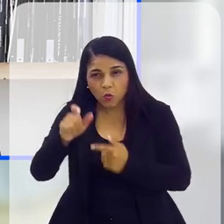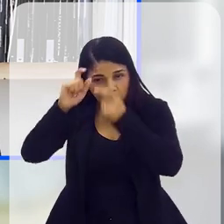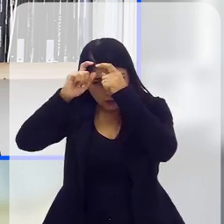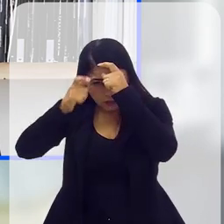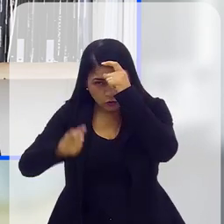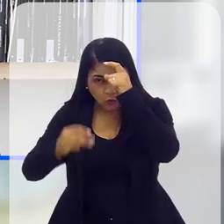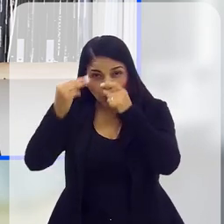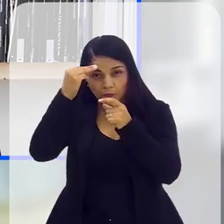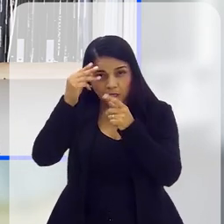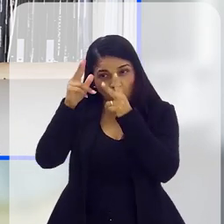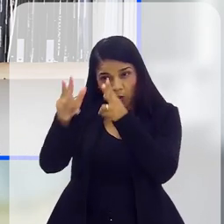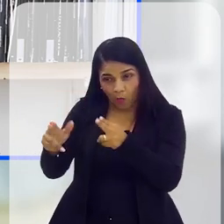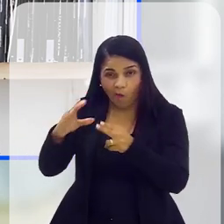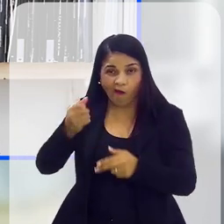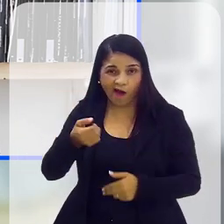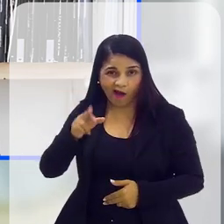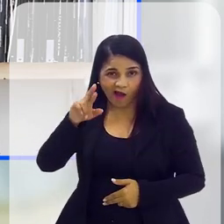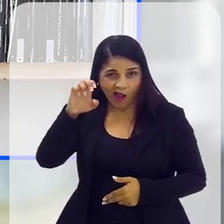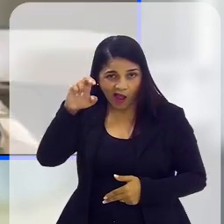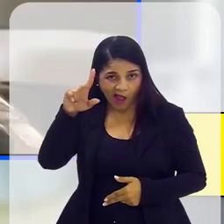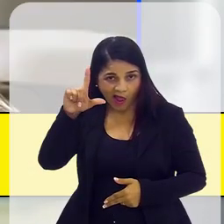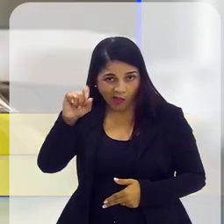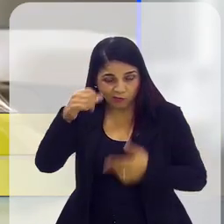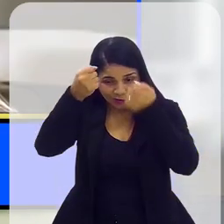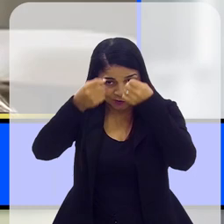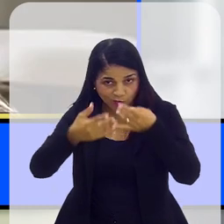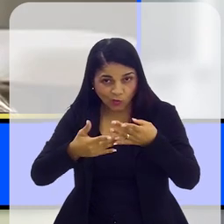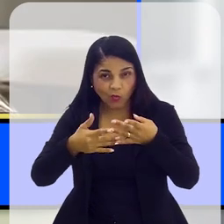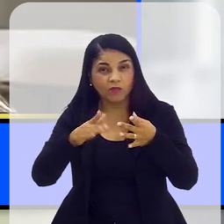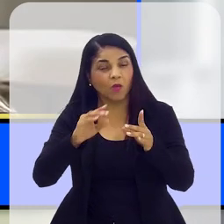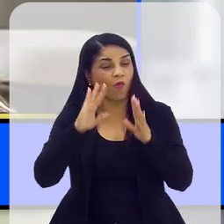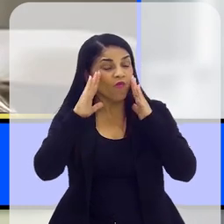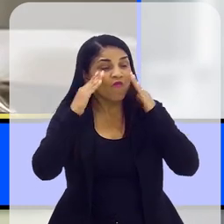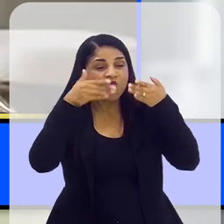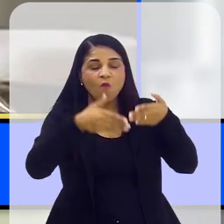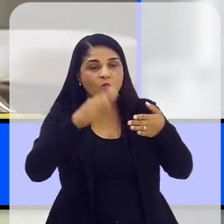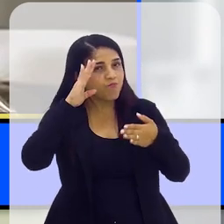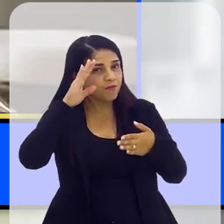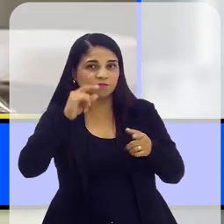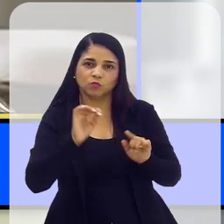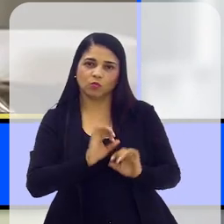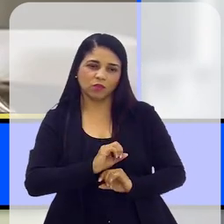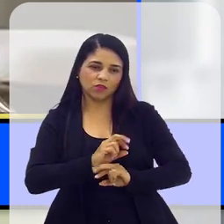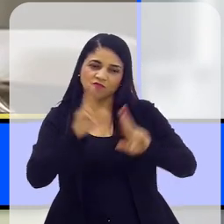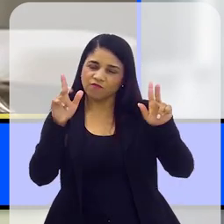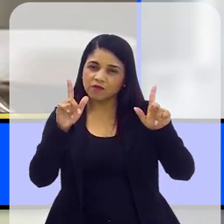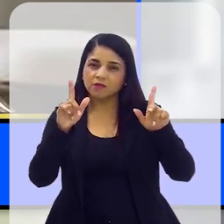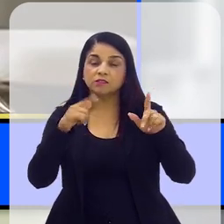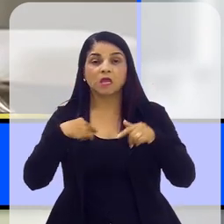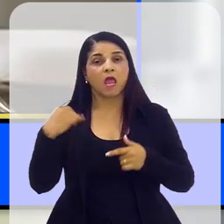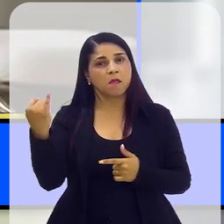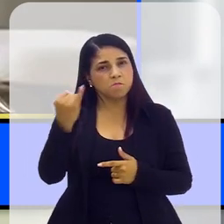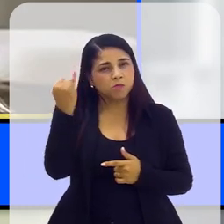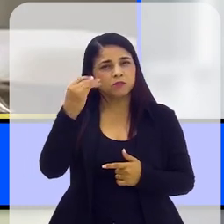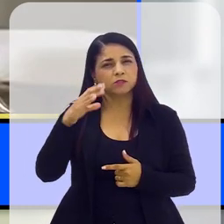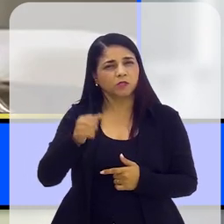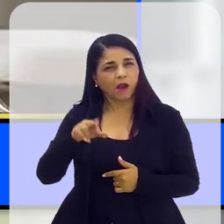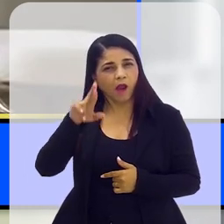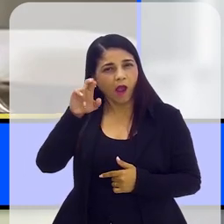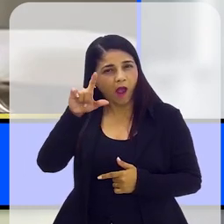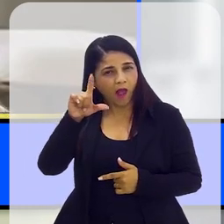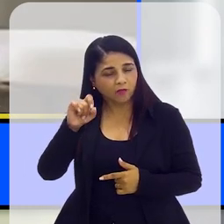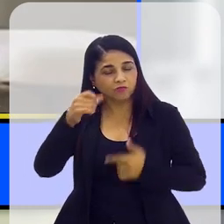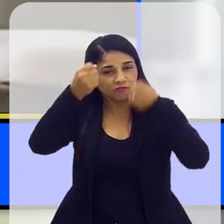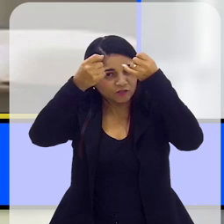algum tipo de transtorno mental, como o Carlos falou? Nosso foco não é esse, mas existe uma coisa muito importante, Flávia, que o Carlos